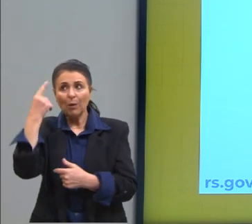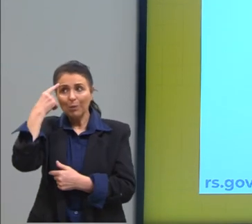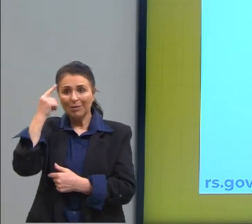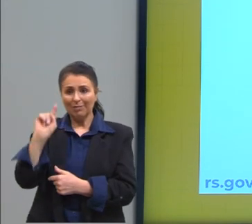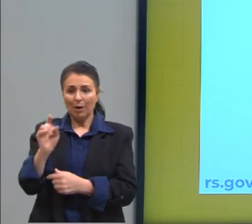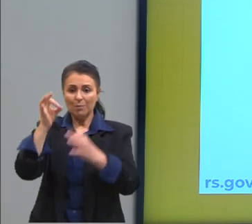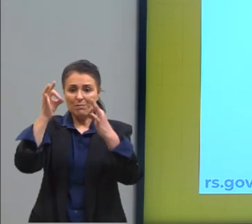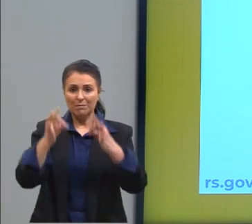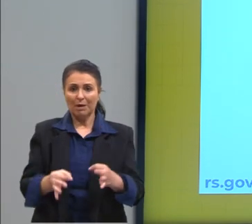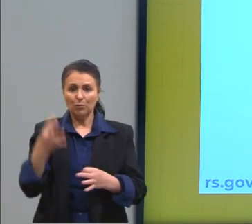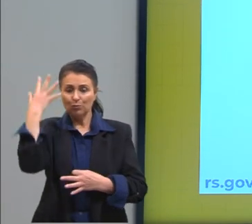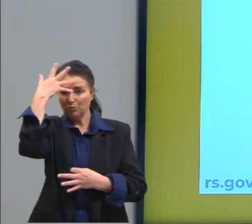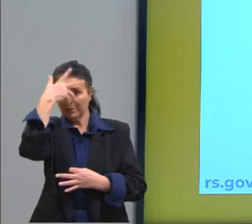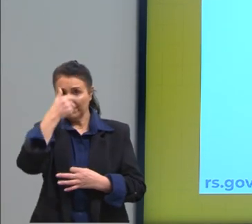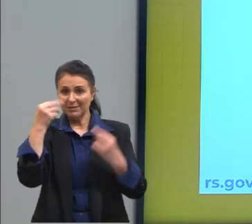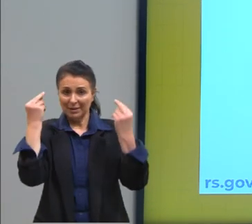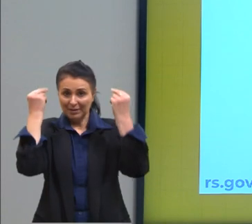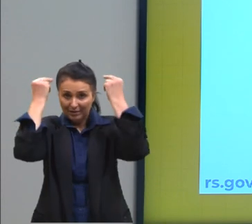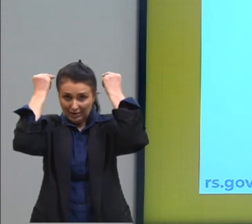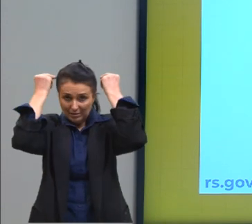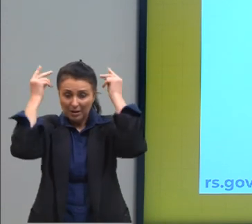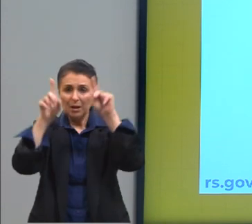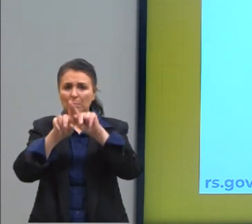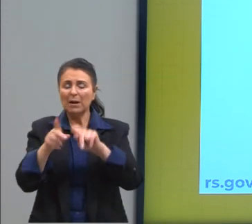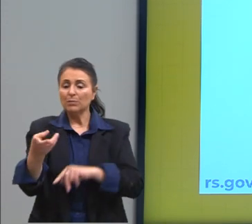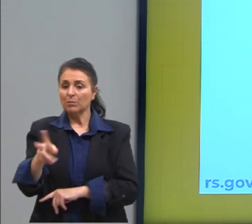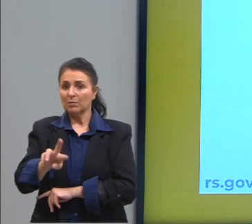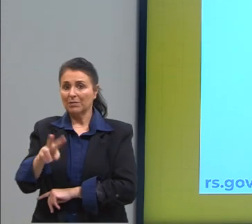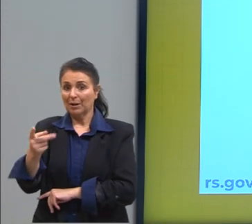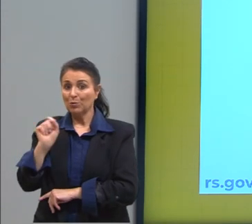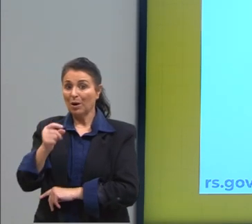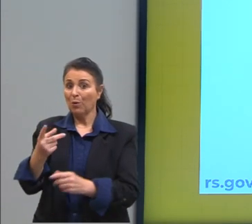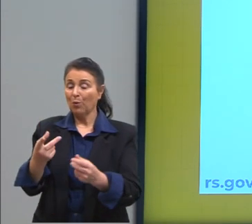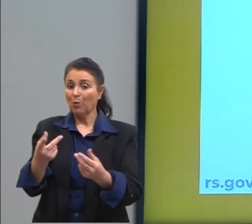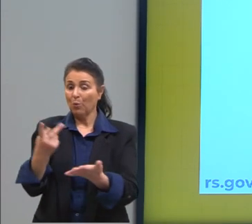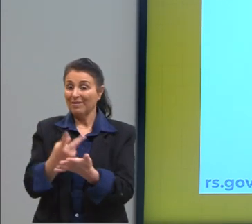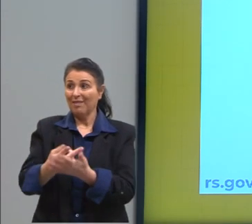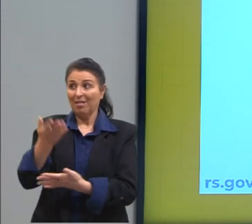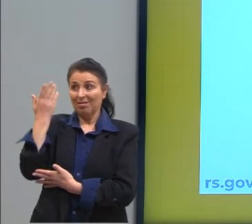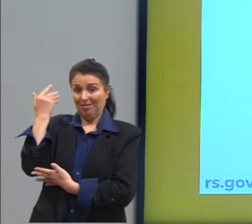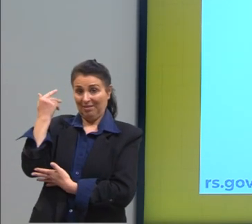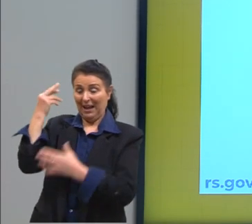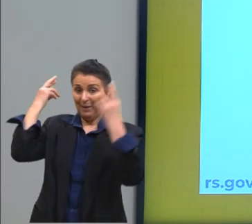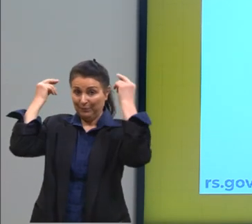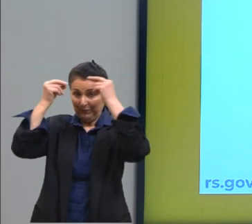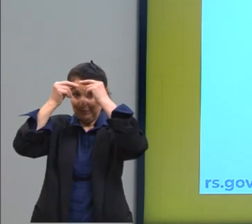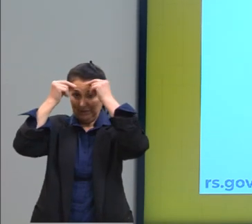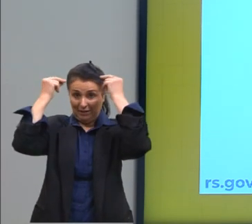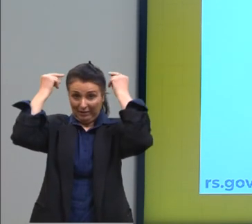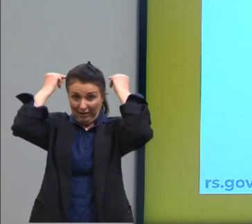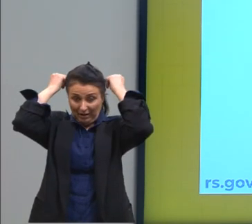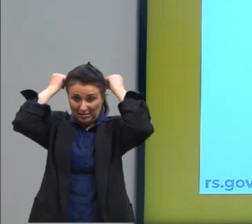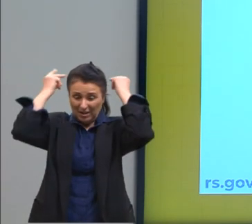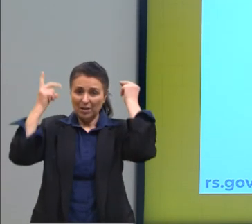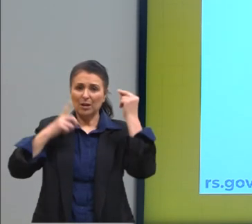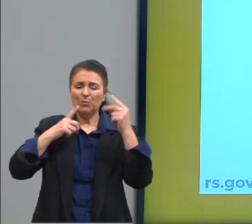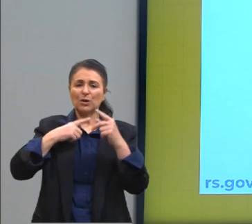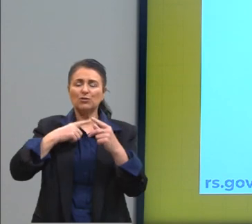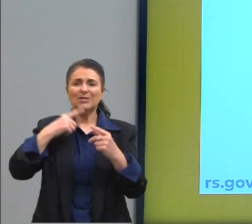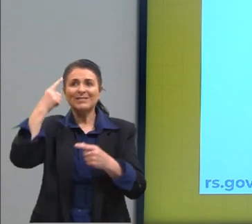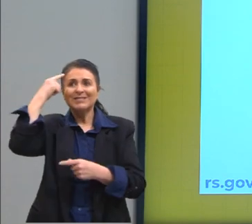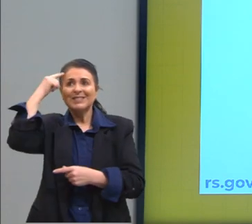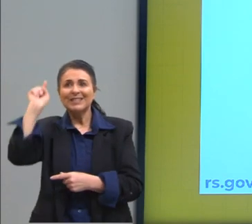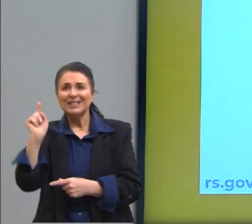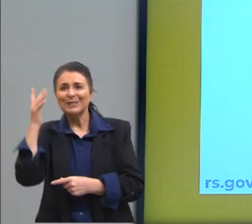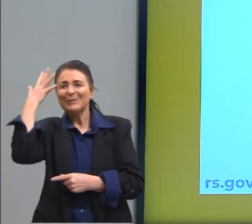mas, ao contrário do que acontecia na Grécia, a Grécia tinha muito esse idealismo da beleza